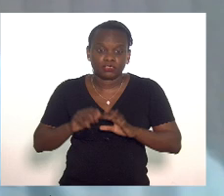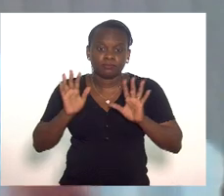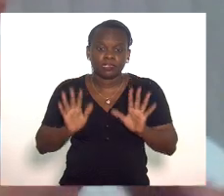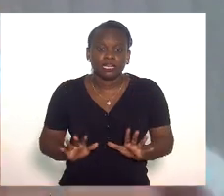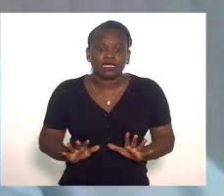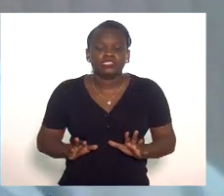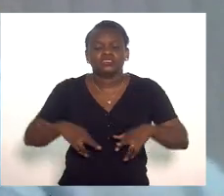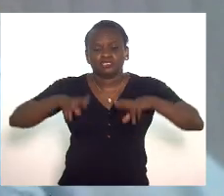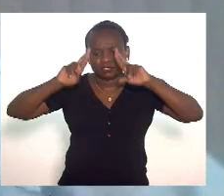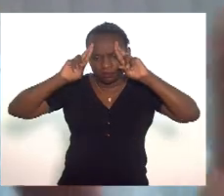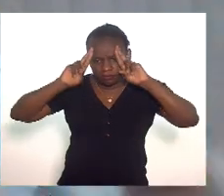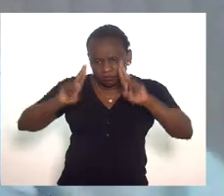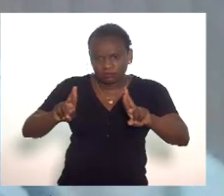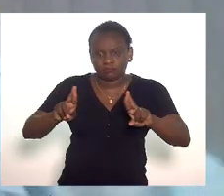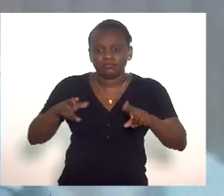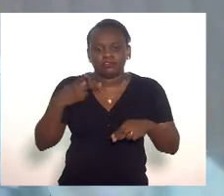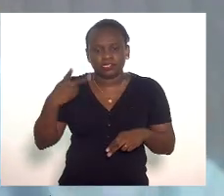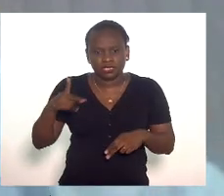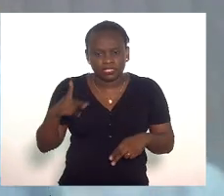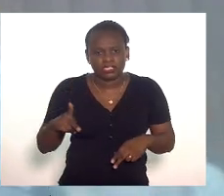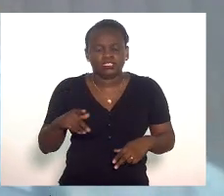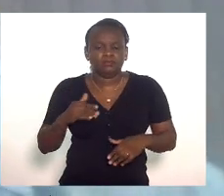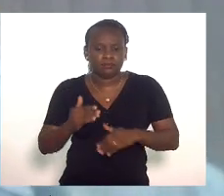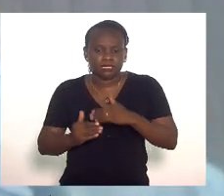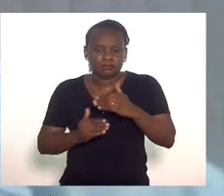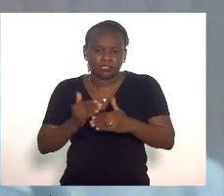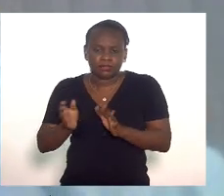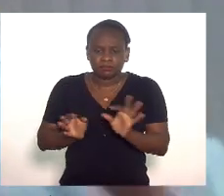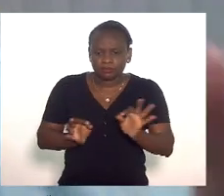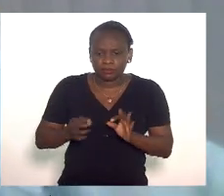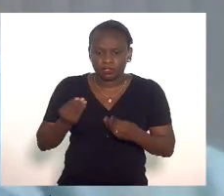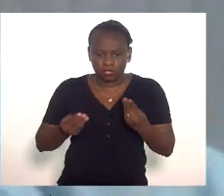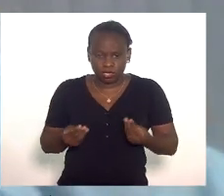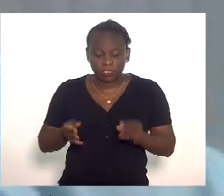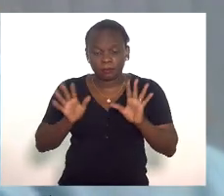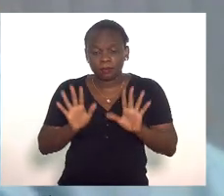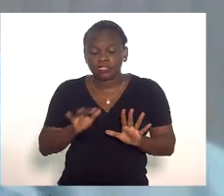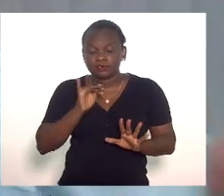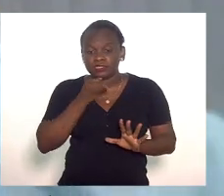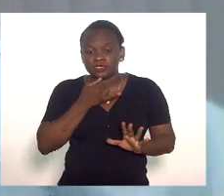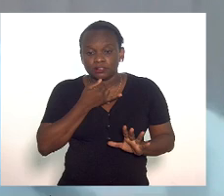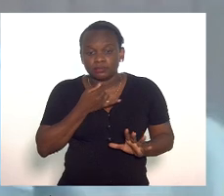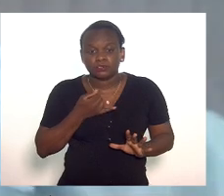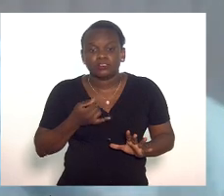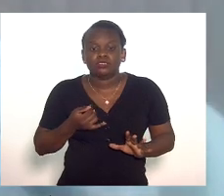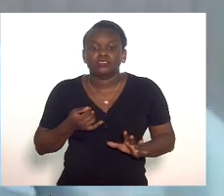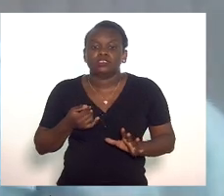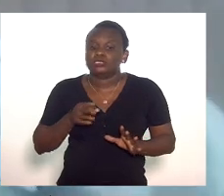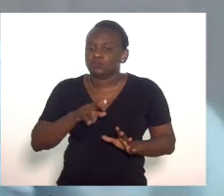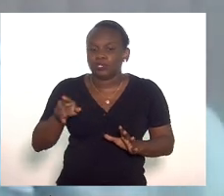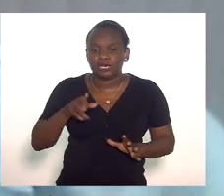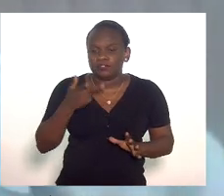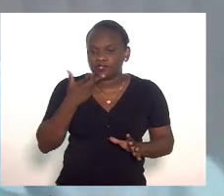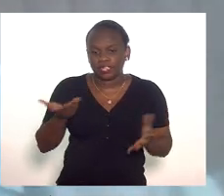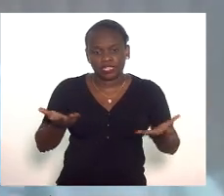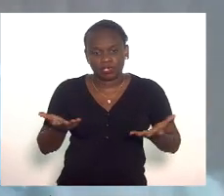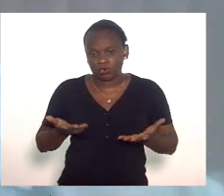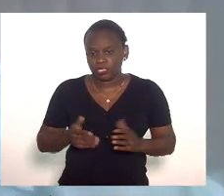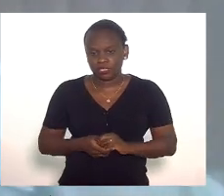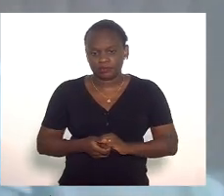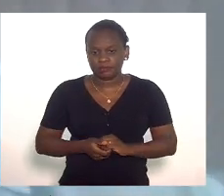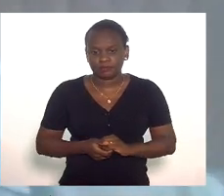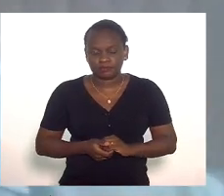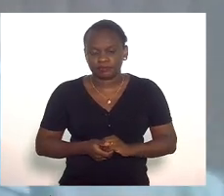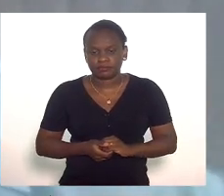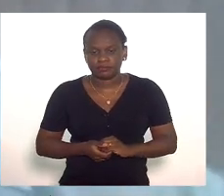respeitei a condução desse processo mas infelizmente não é isso que eu posso dizer no dia de hoje